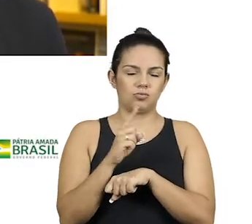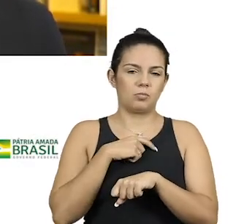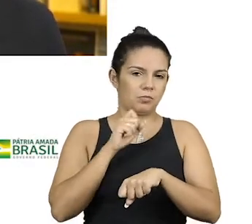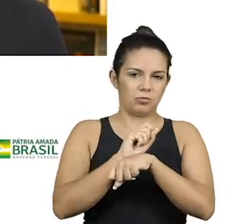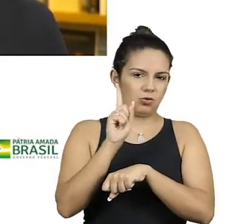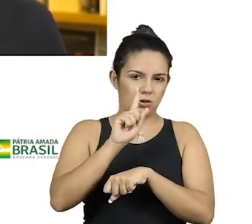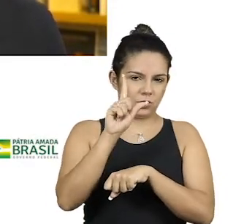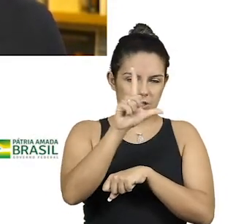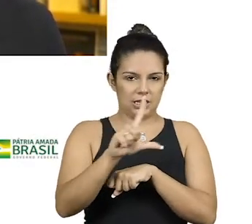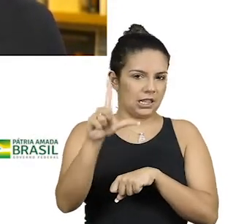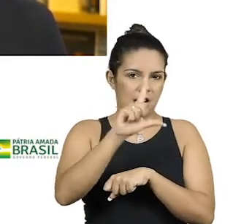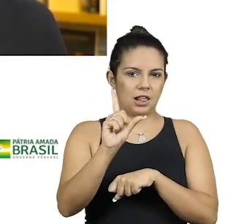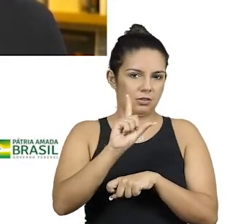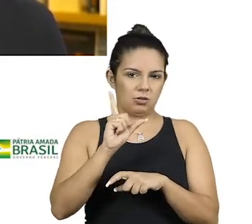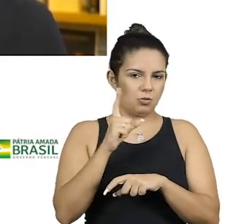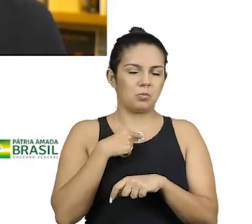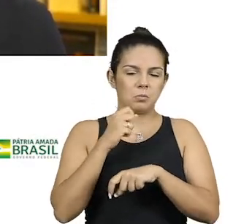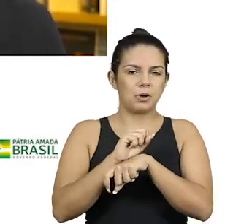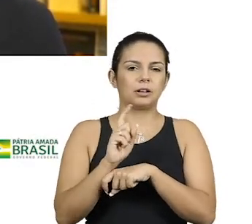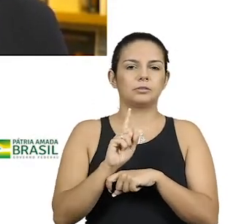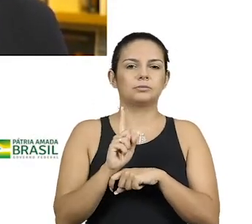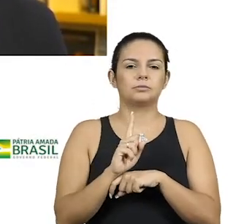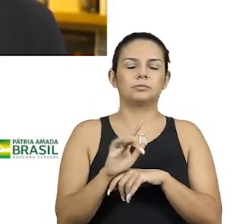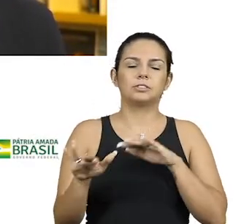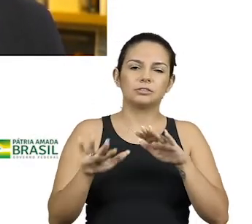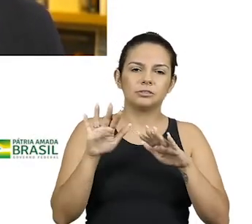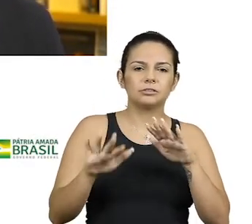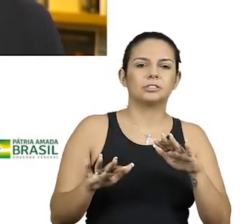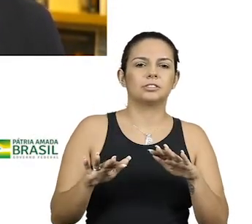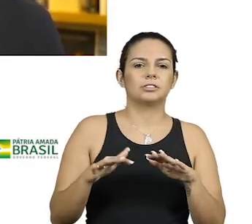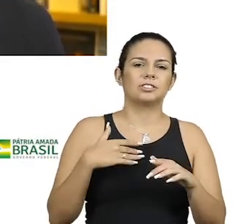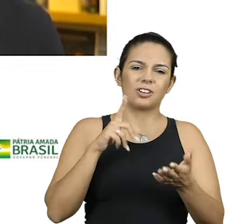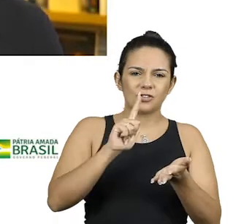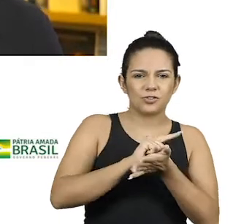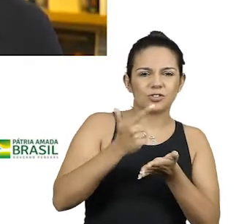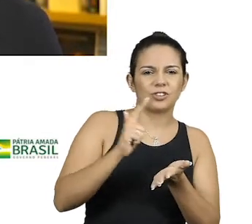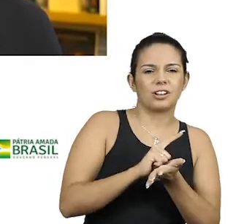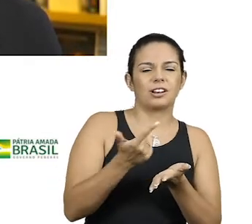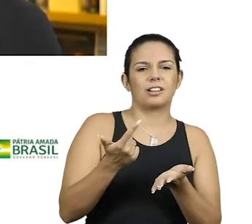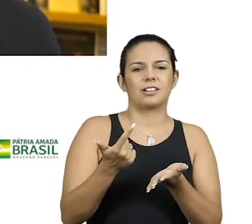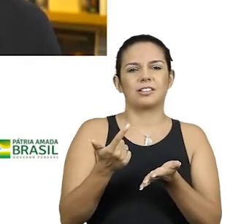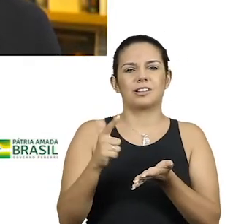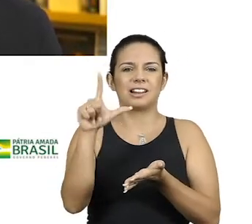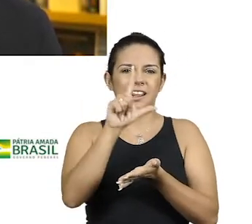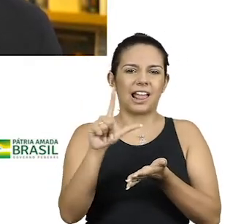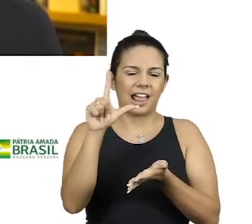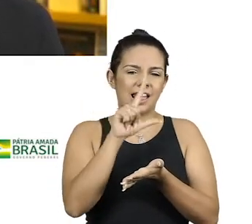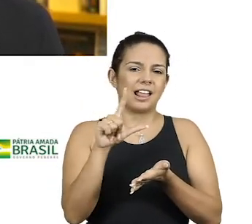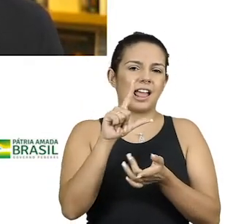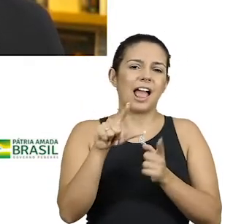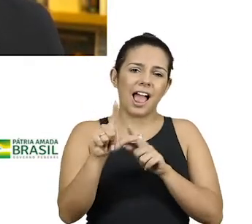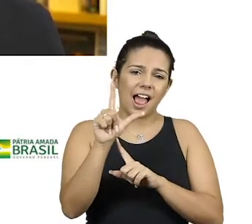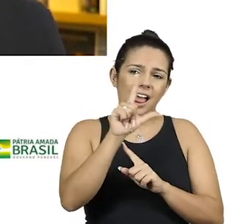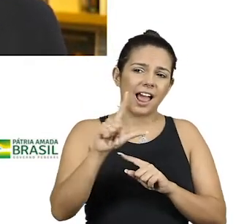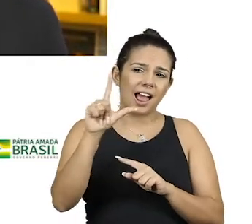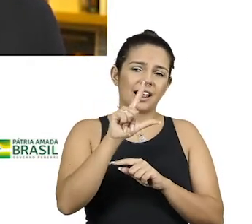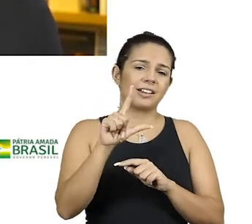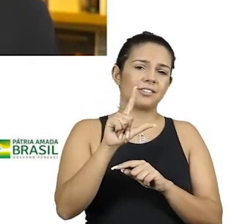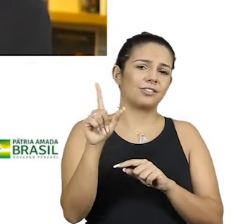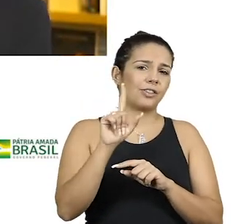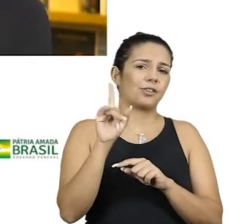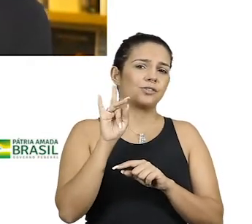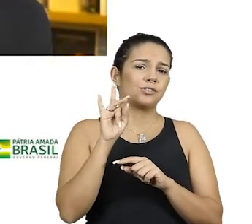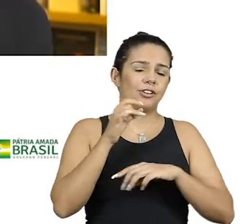literária, talvez, mas eu sou jornalista, é literatura, mas não ficção.